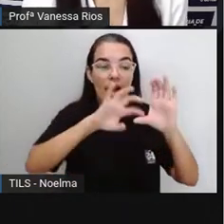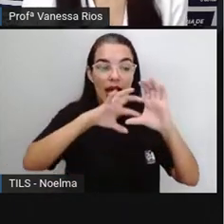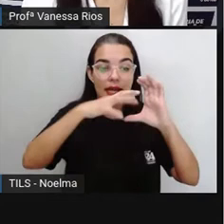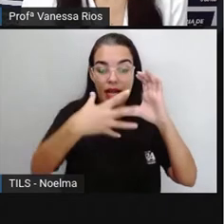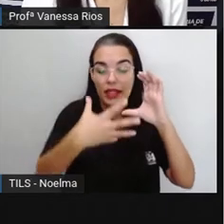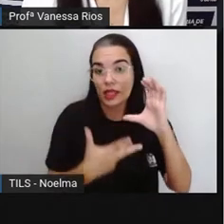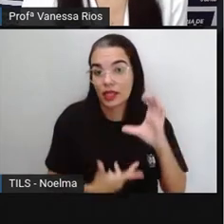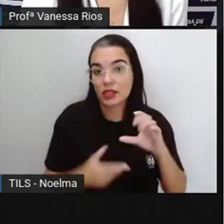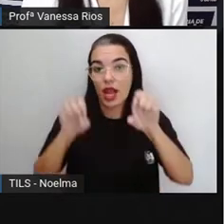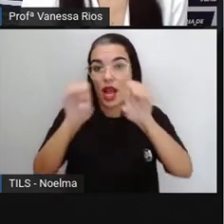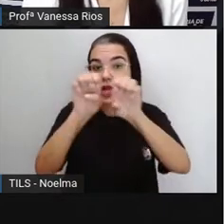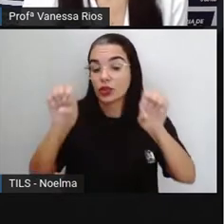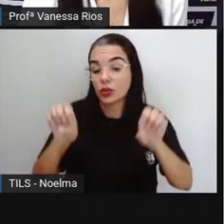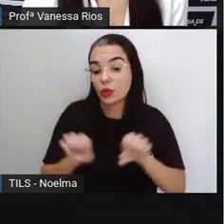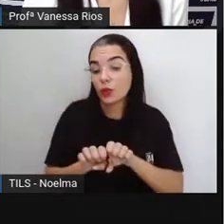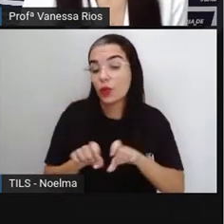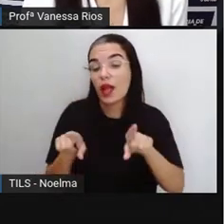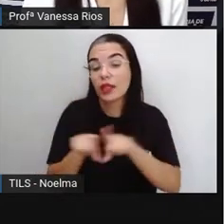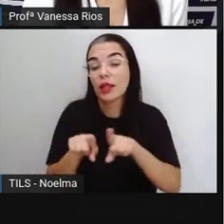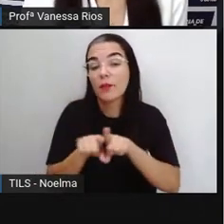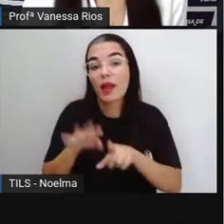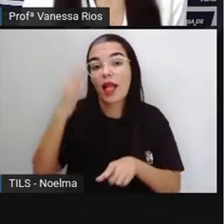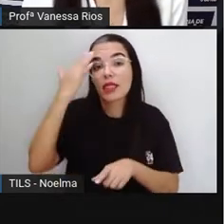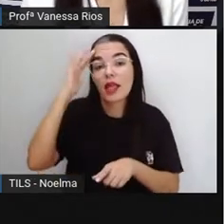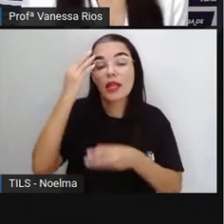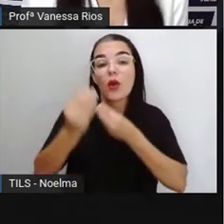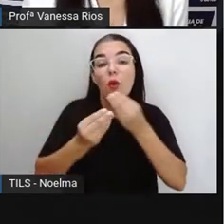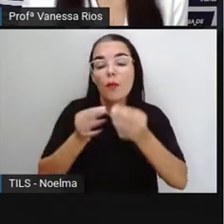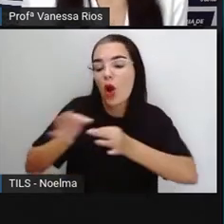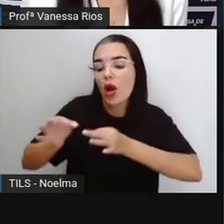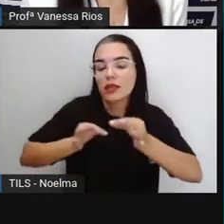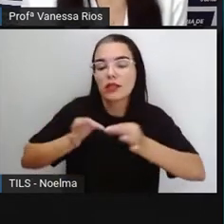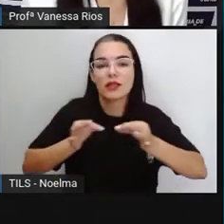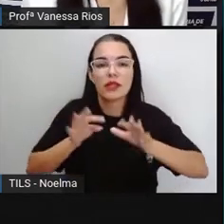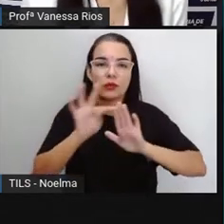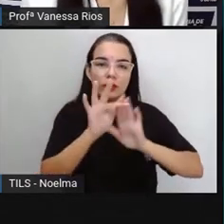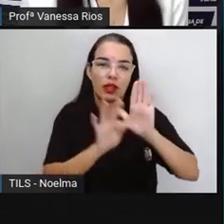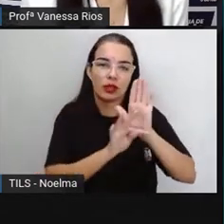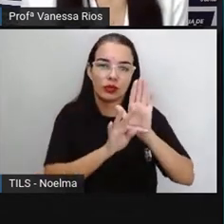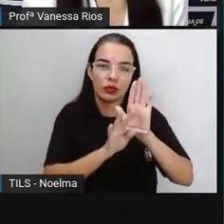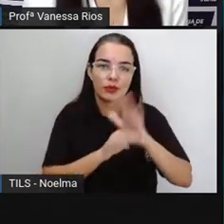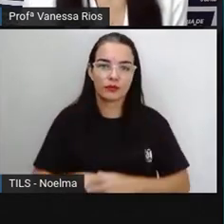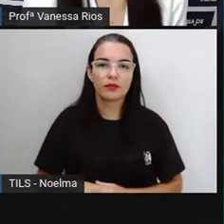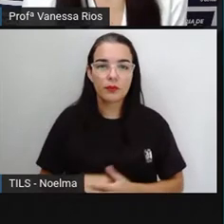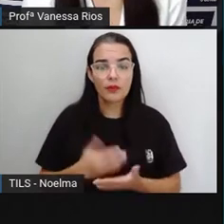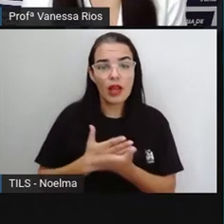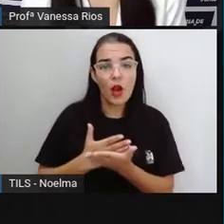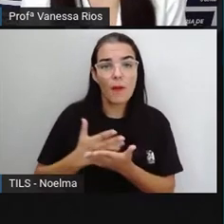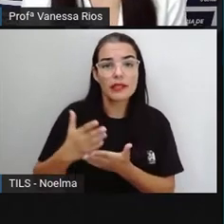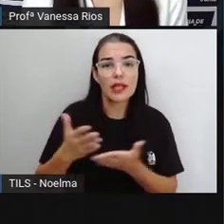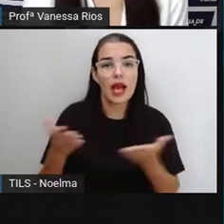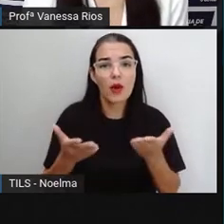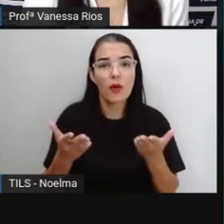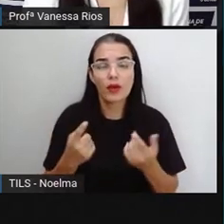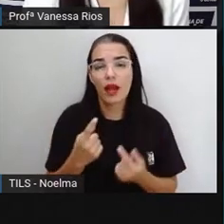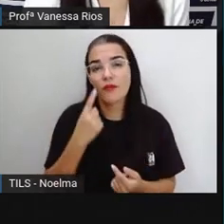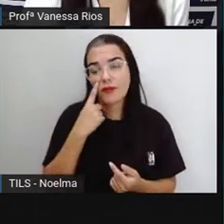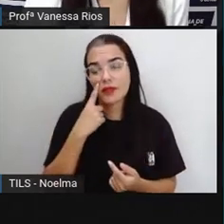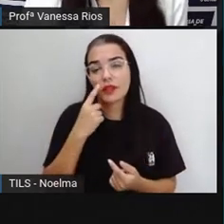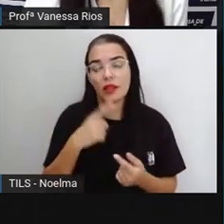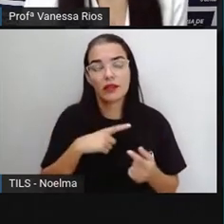entender também como é que esse texto está organizado. Para começar, para nós